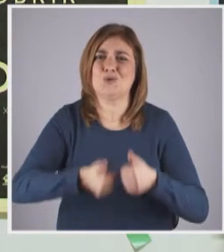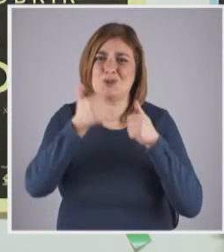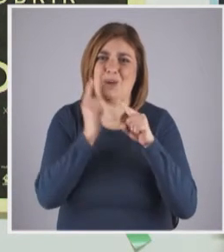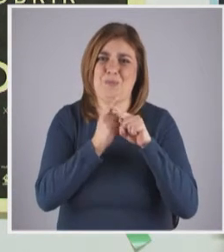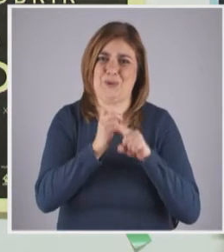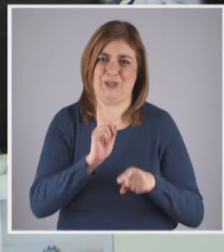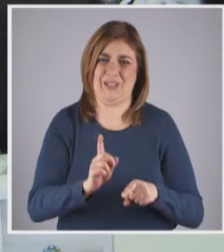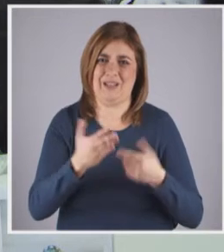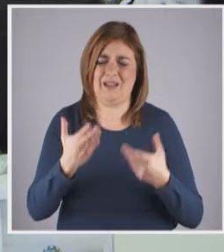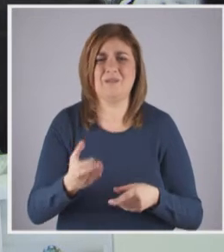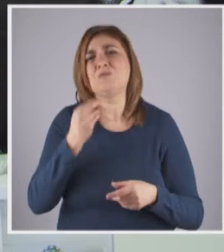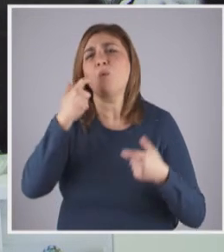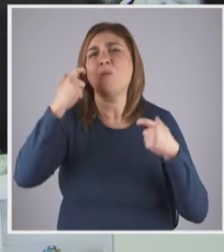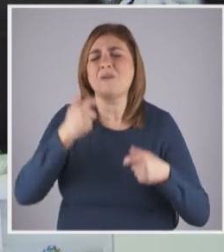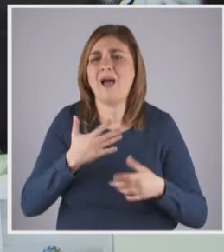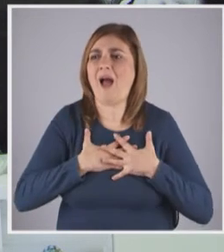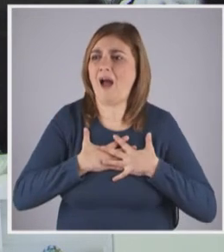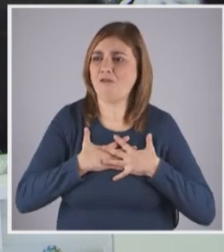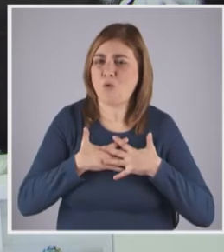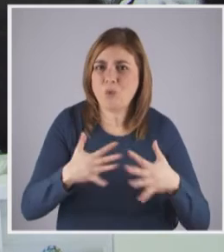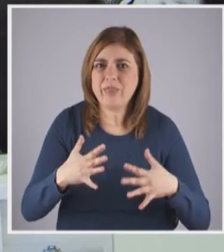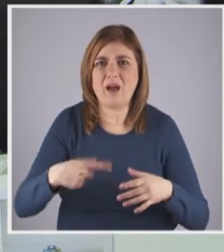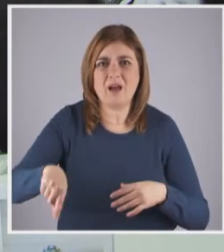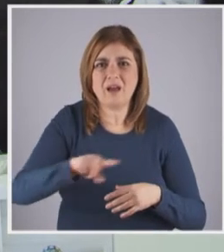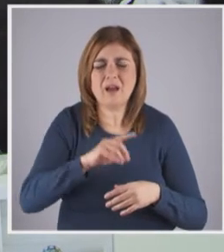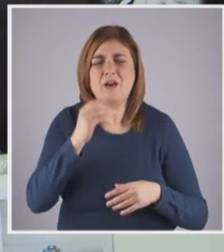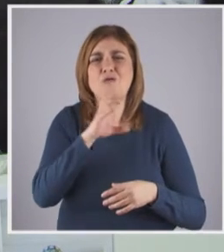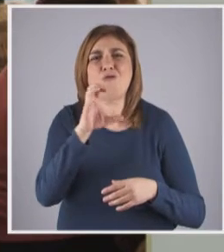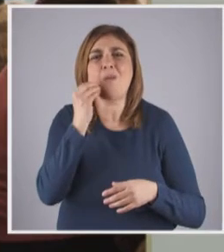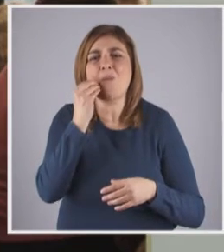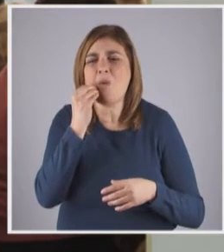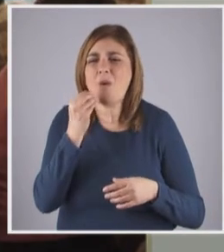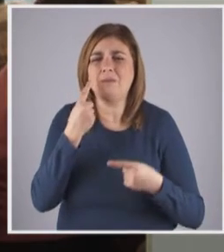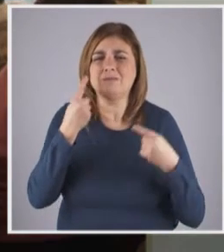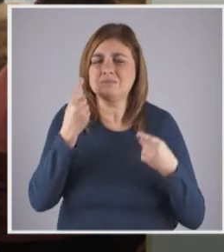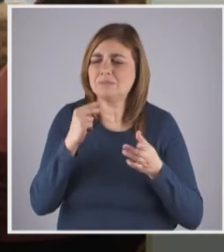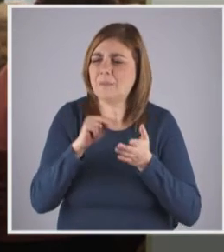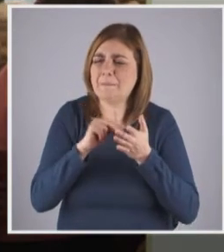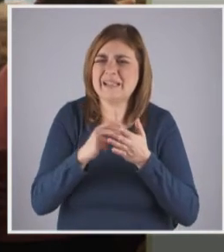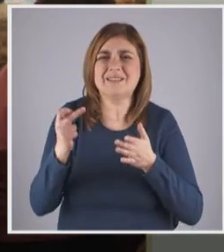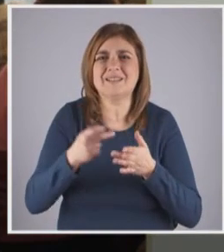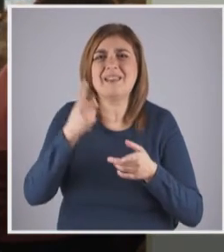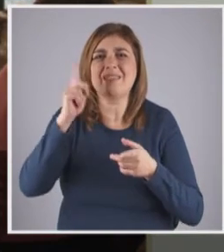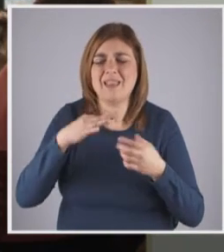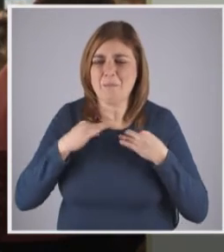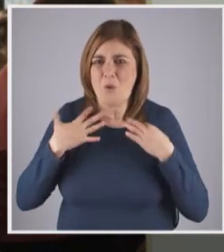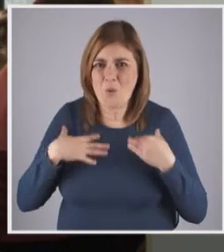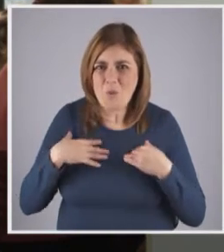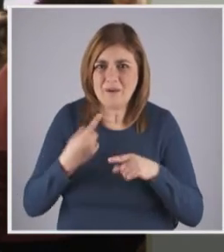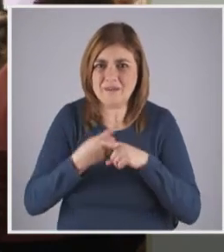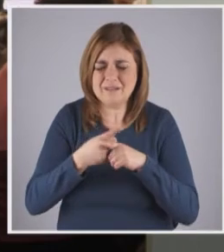discurso, a postura corporal, o à vontade, a forma de estar, a presença, a forma inclusive de se vestir,